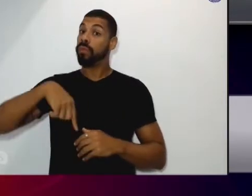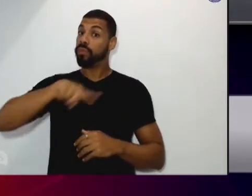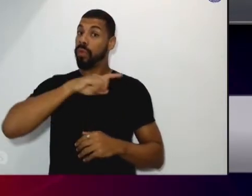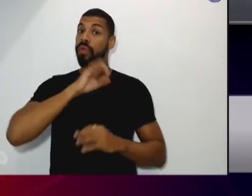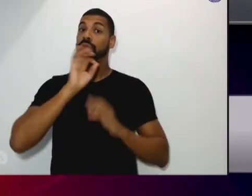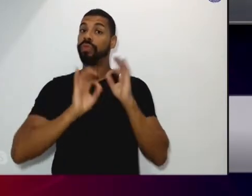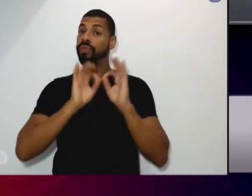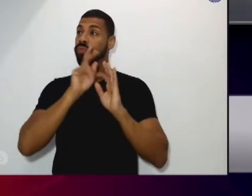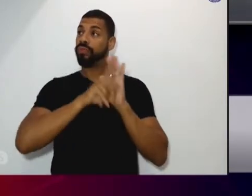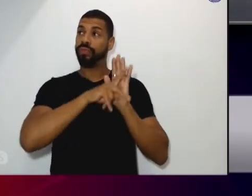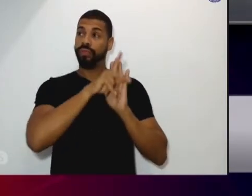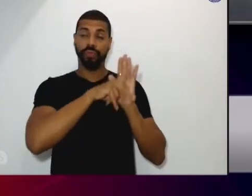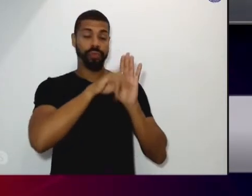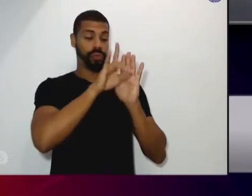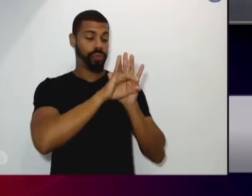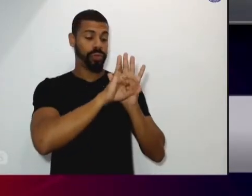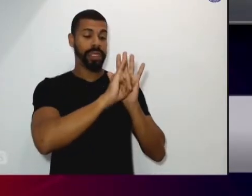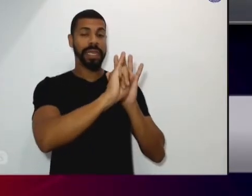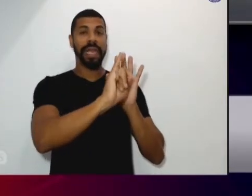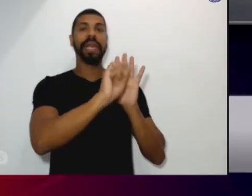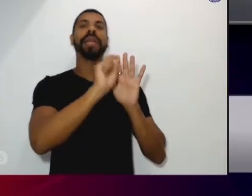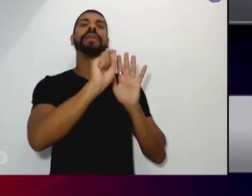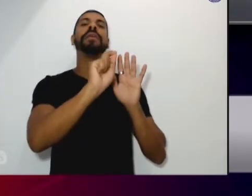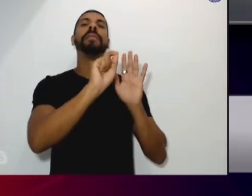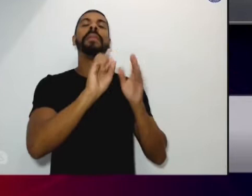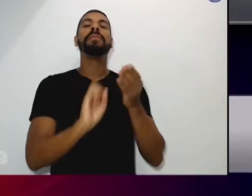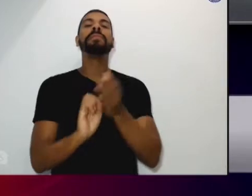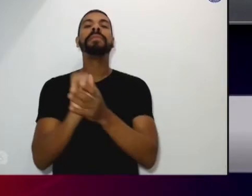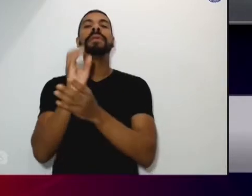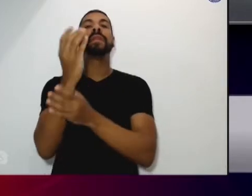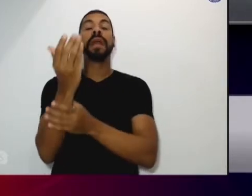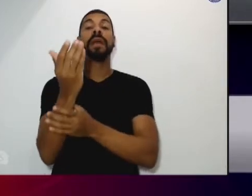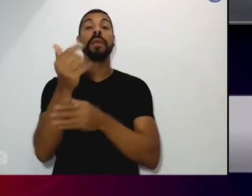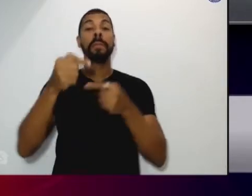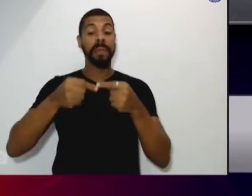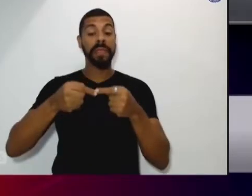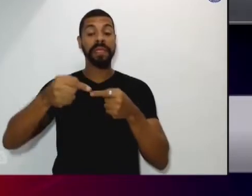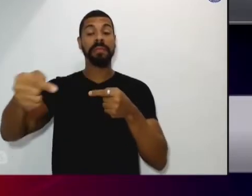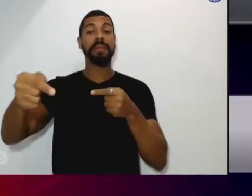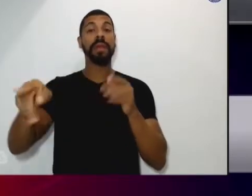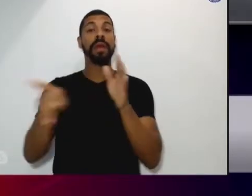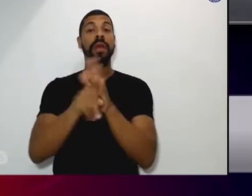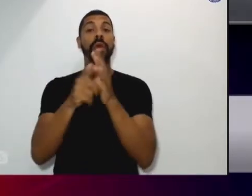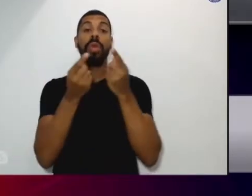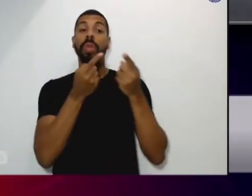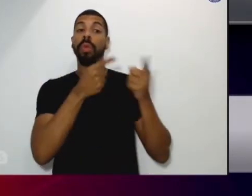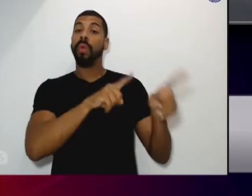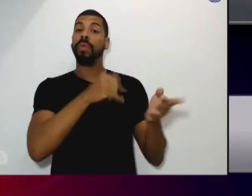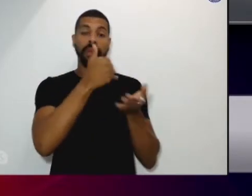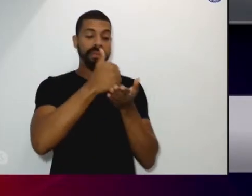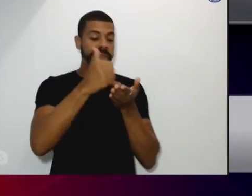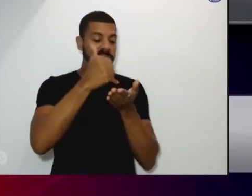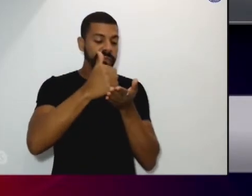alguns vereadores aqui para se criar a semana municipal de prevenção às drogas essa foi a nossa